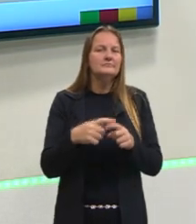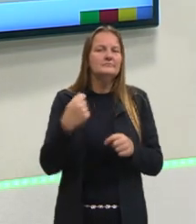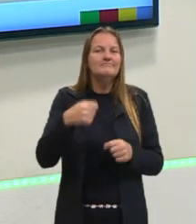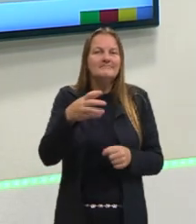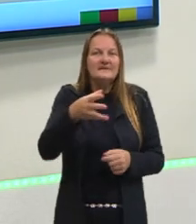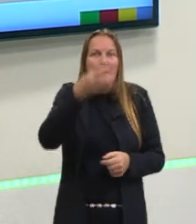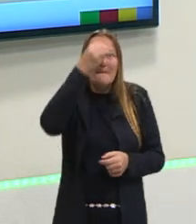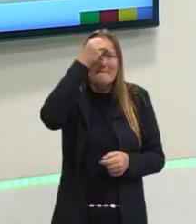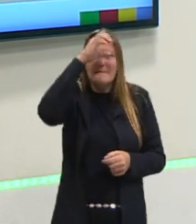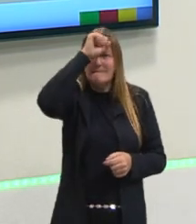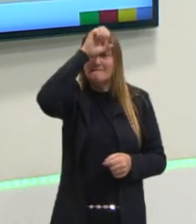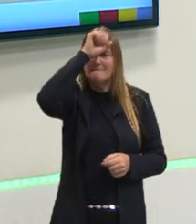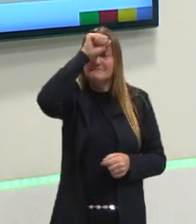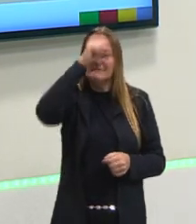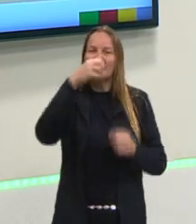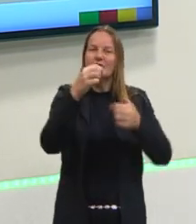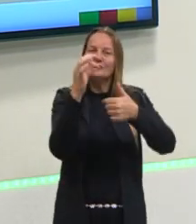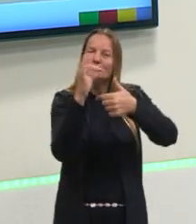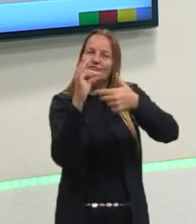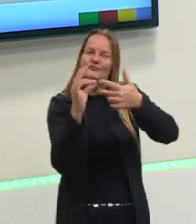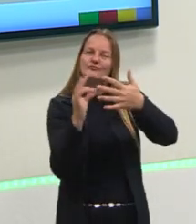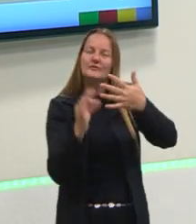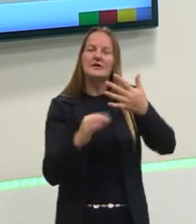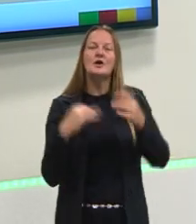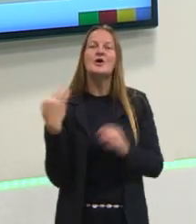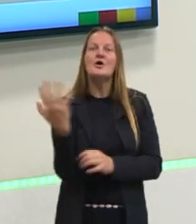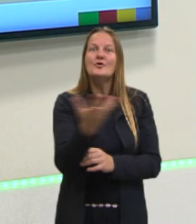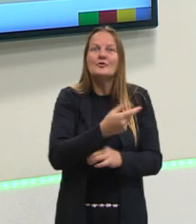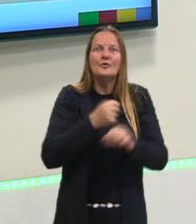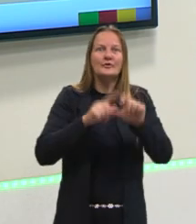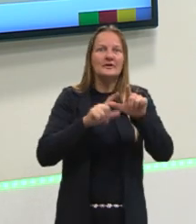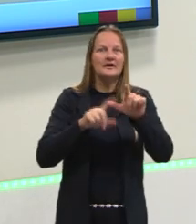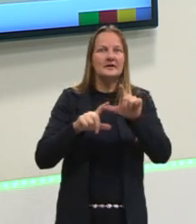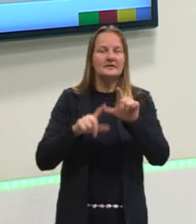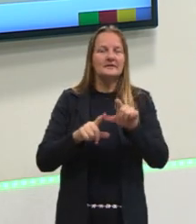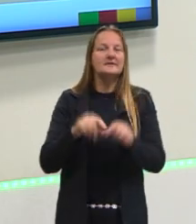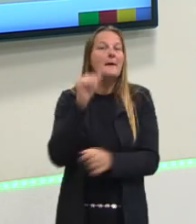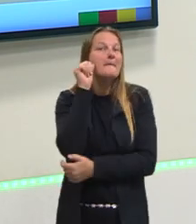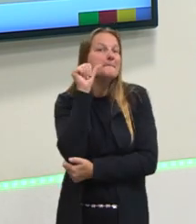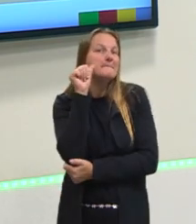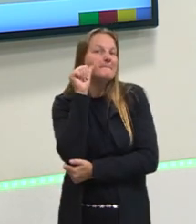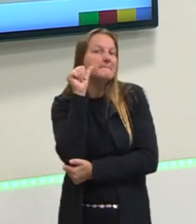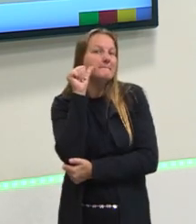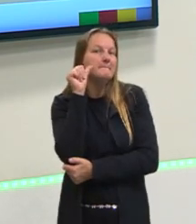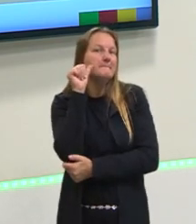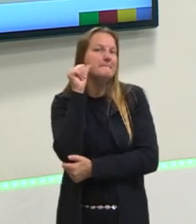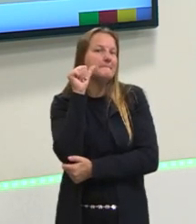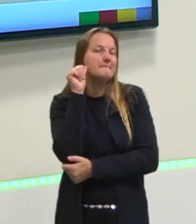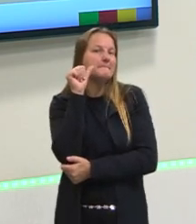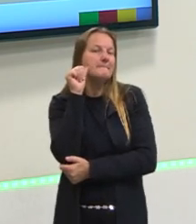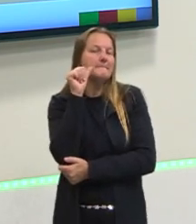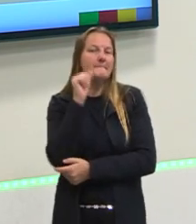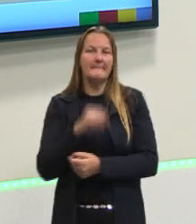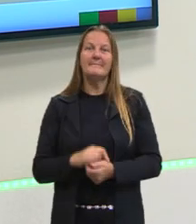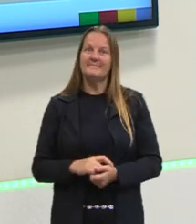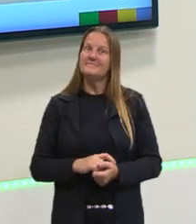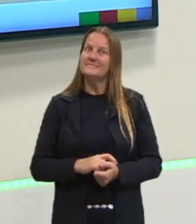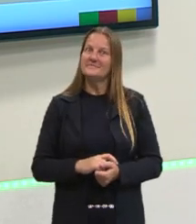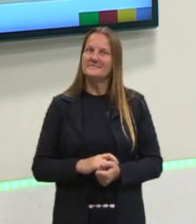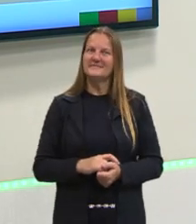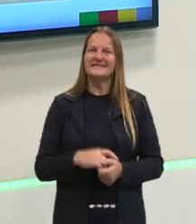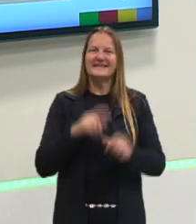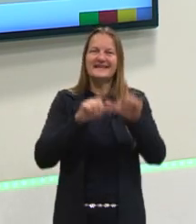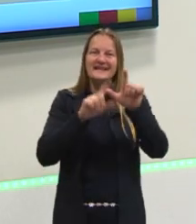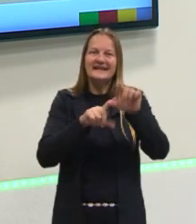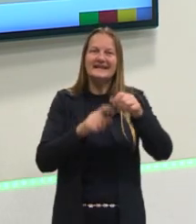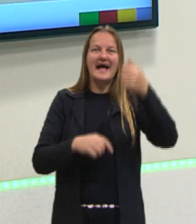Que todas as letras são femininas, então quando nós nos referirmos a elas, nós